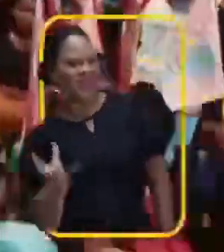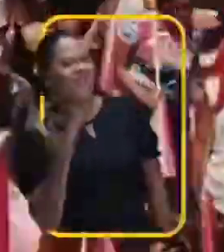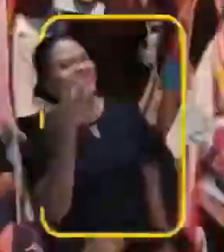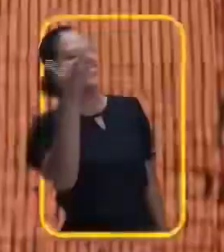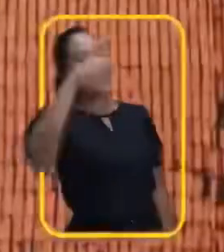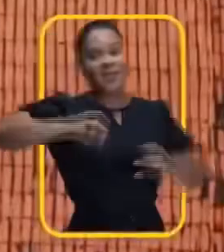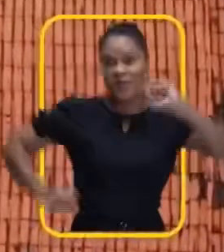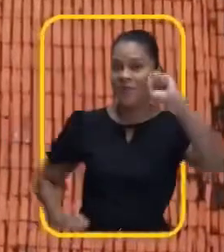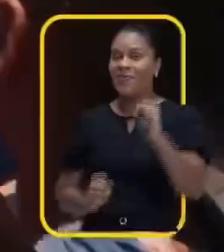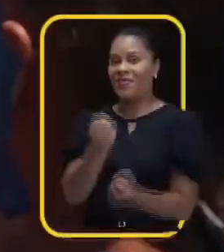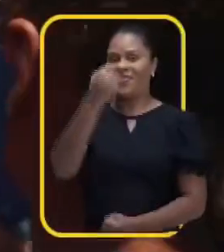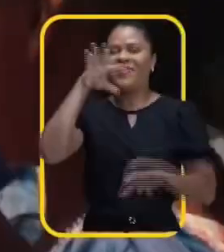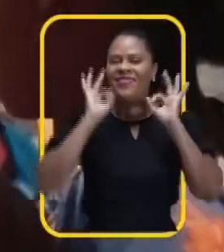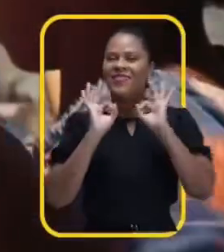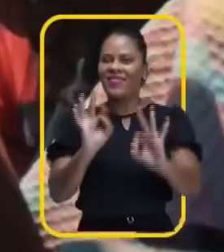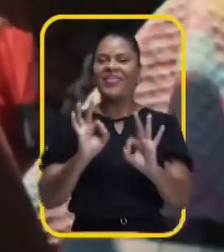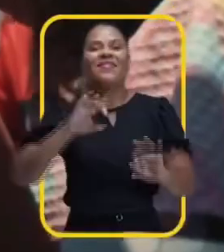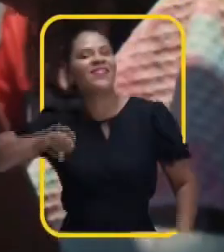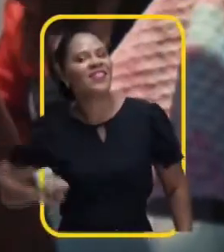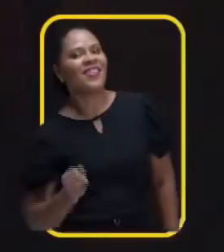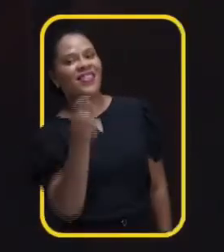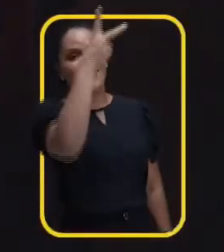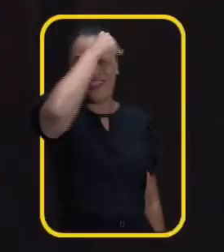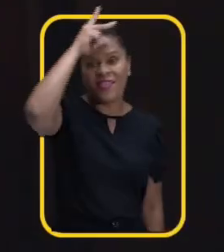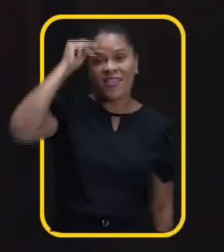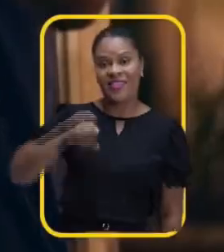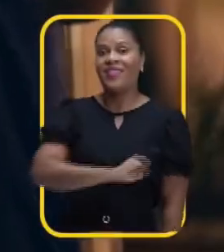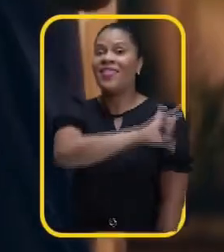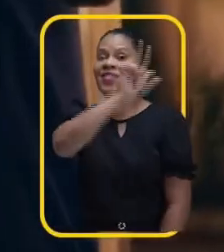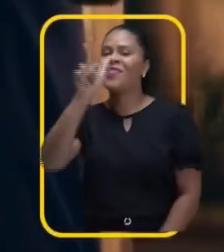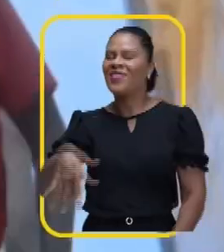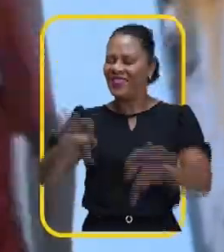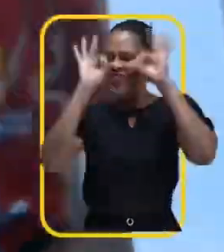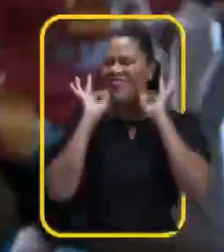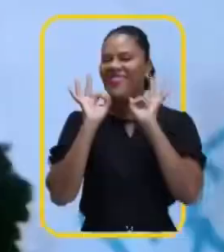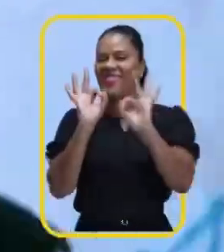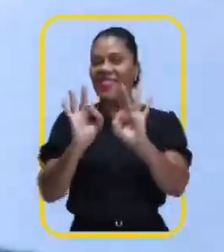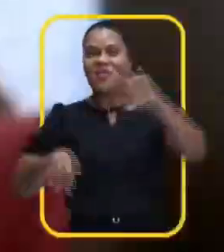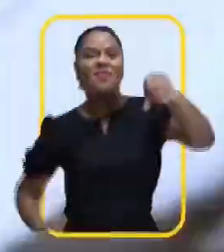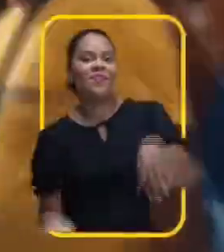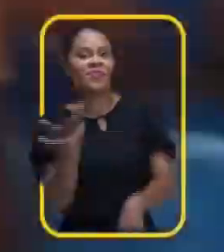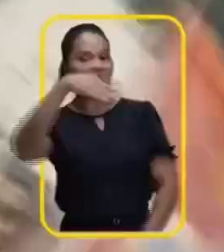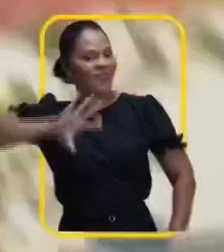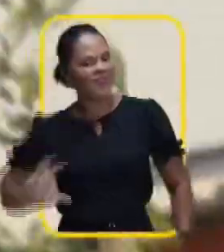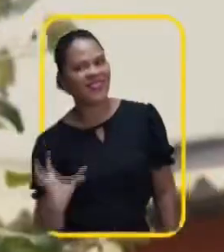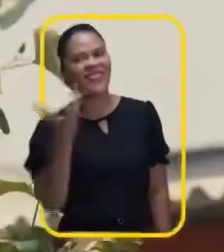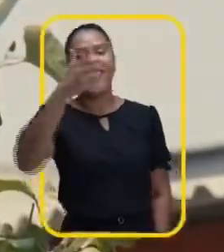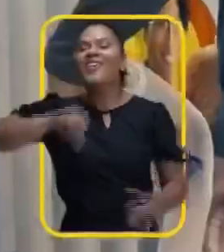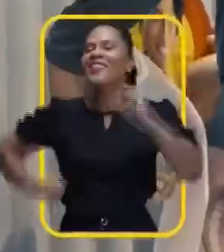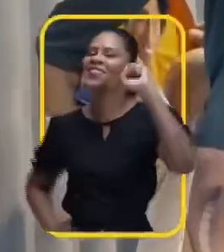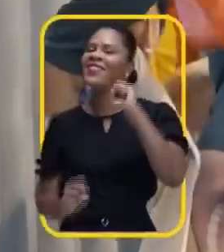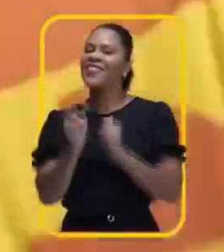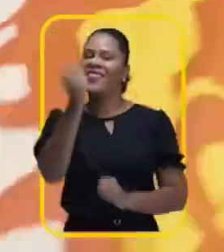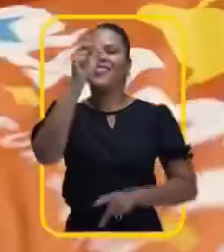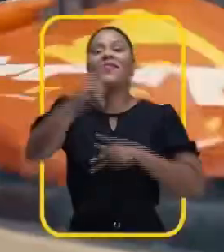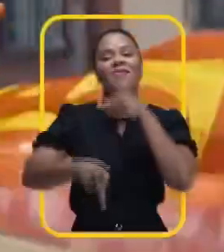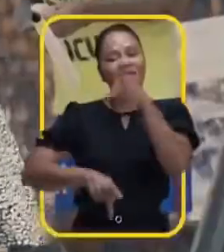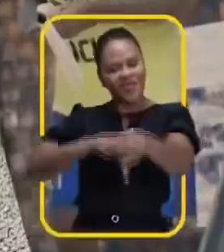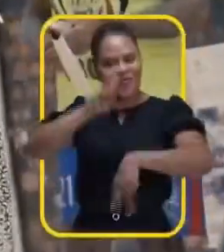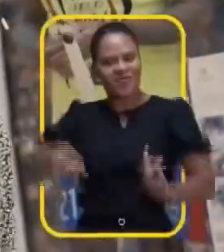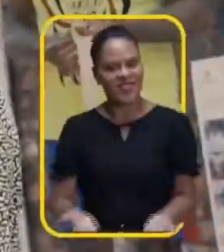Bora resolver, Duarte perfeito, bora resolver, são o que esquece. Bora resolver,